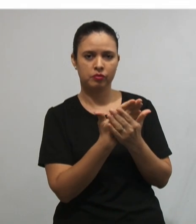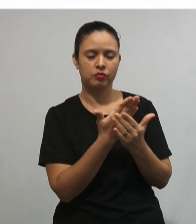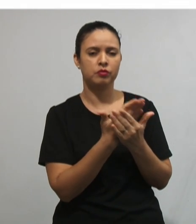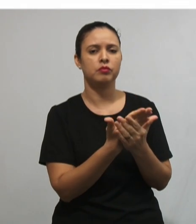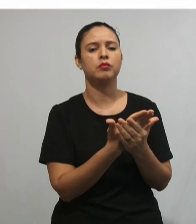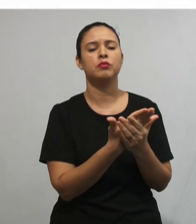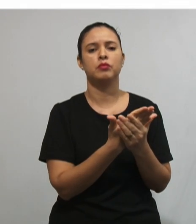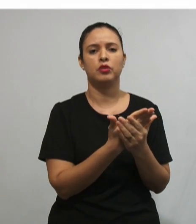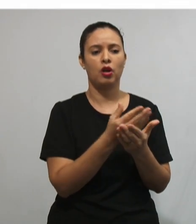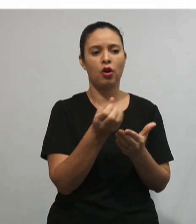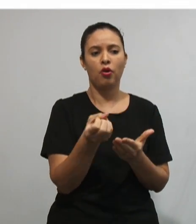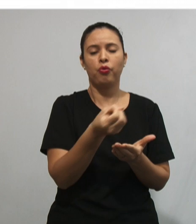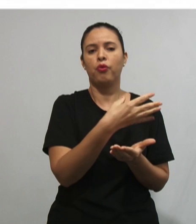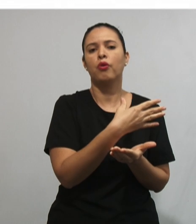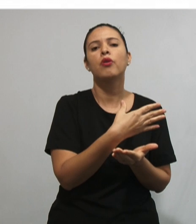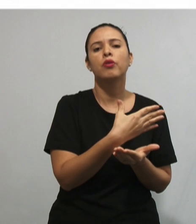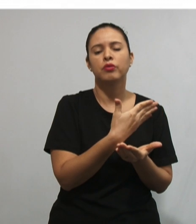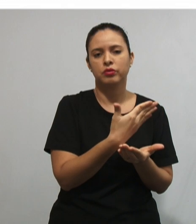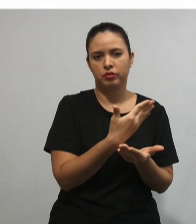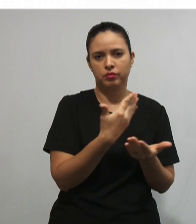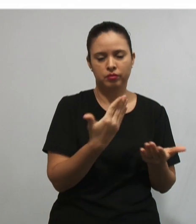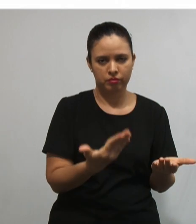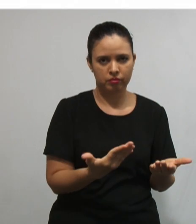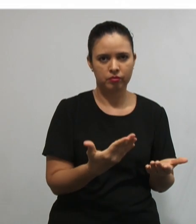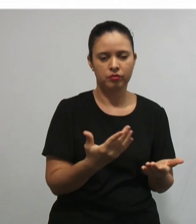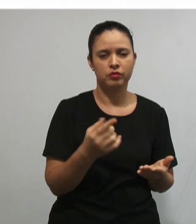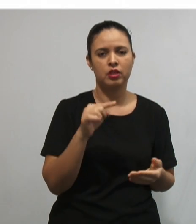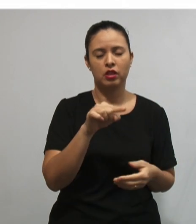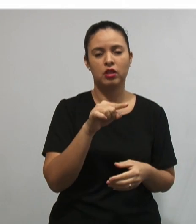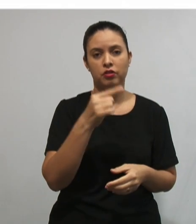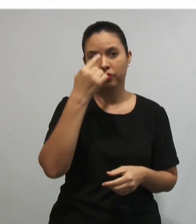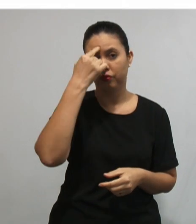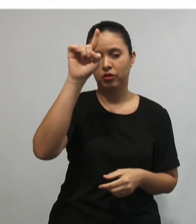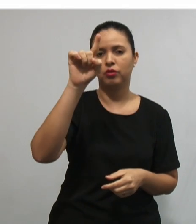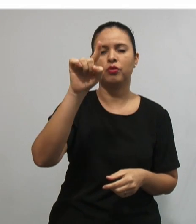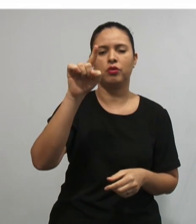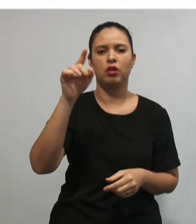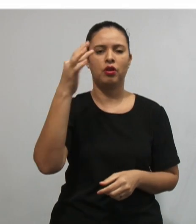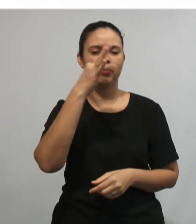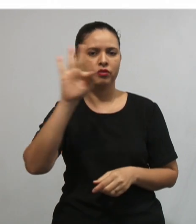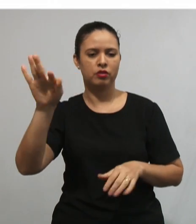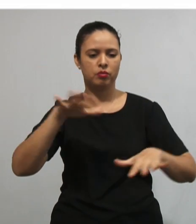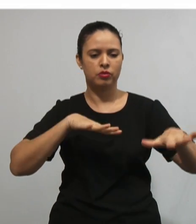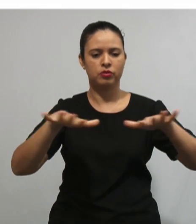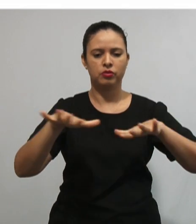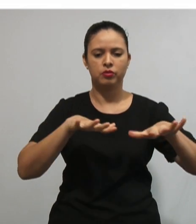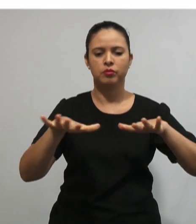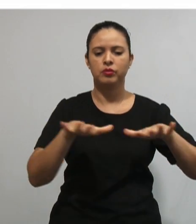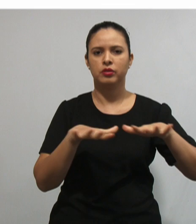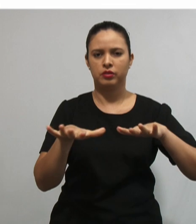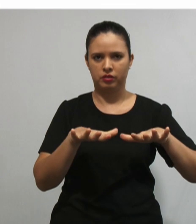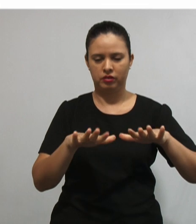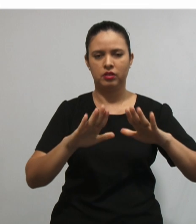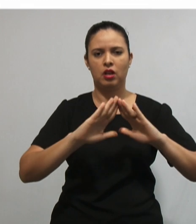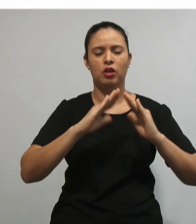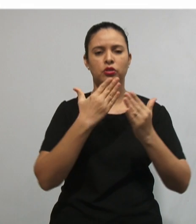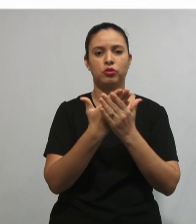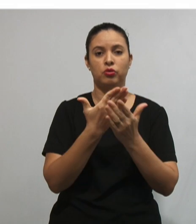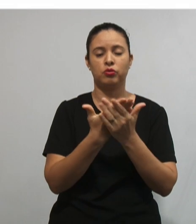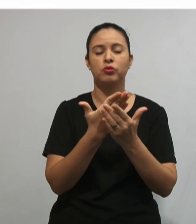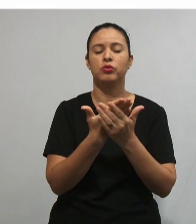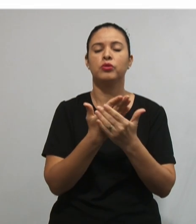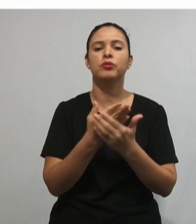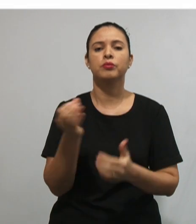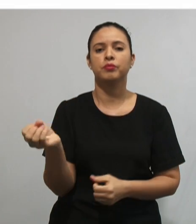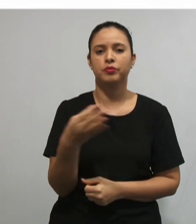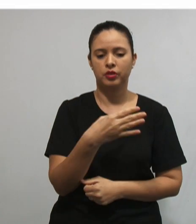Por seus ideais, ele criou na França o movimento chamado de escola, de escola moderna. Então,